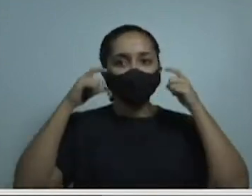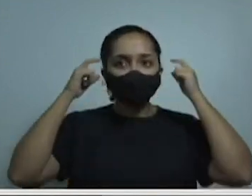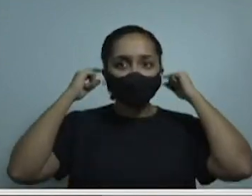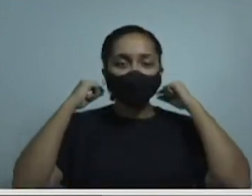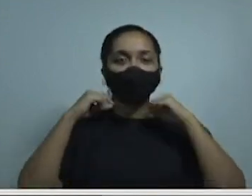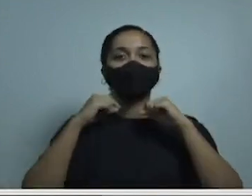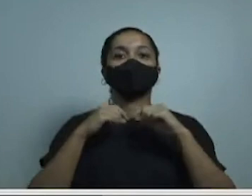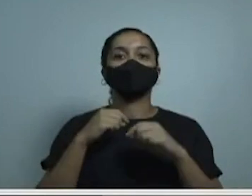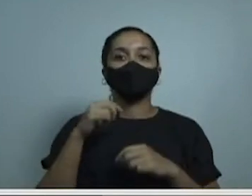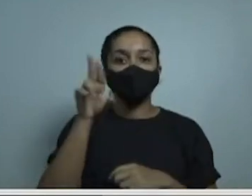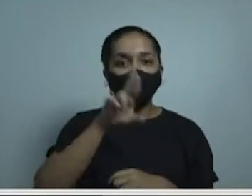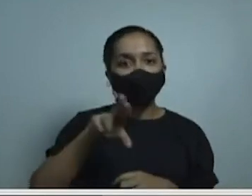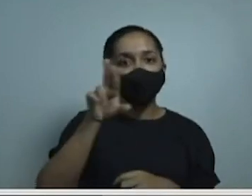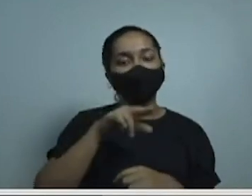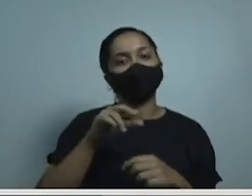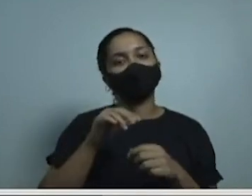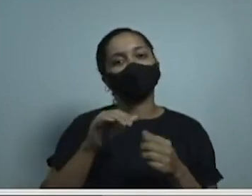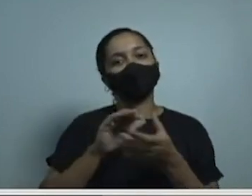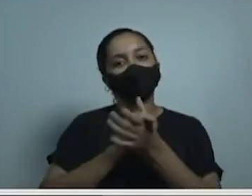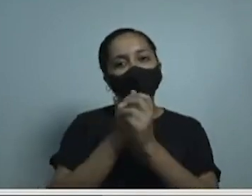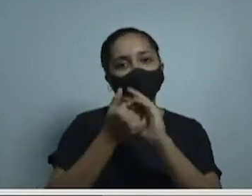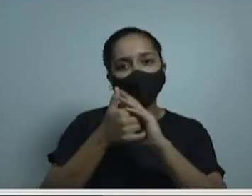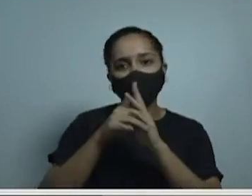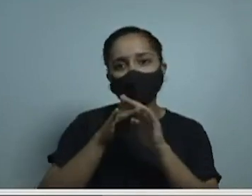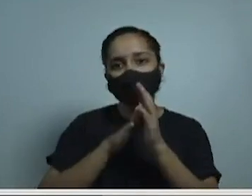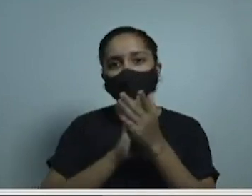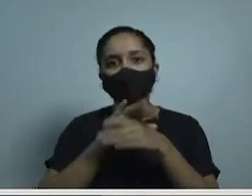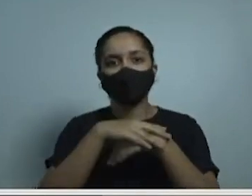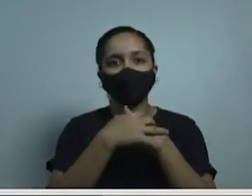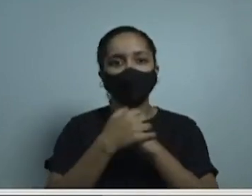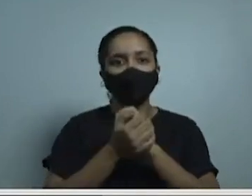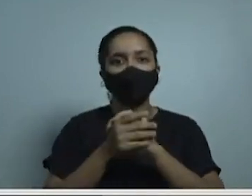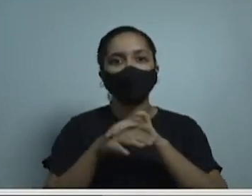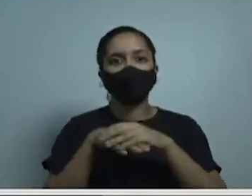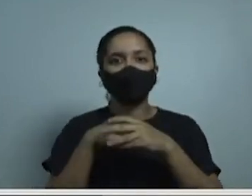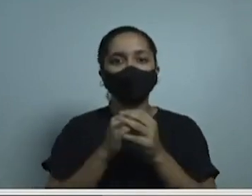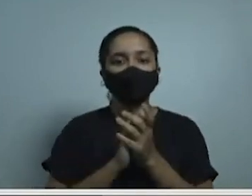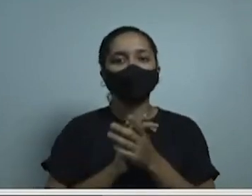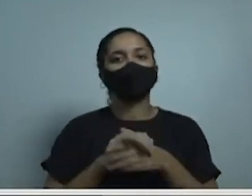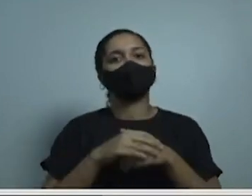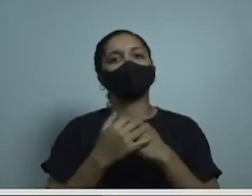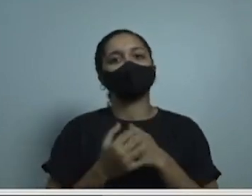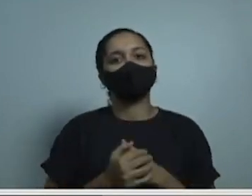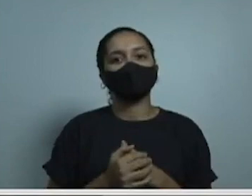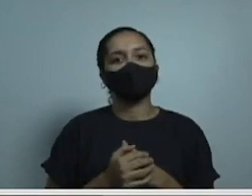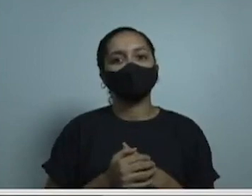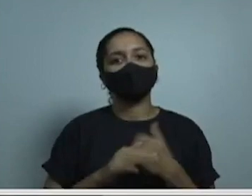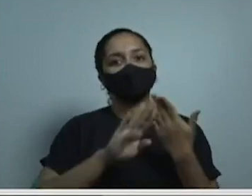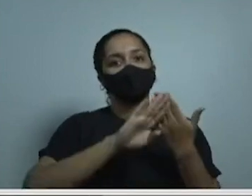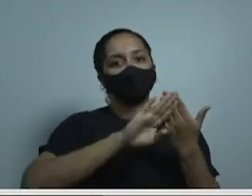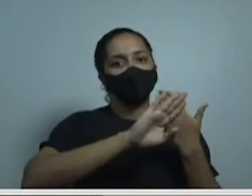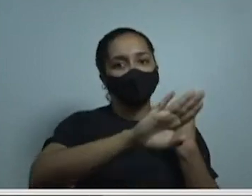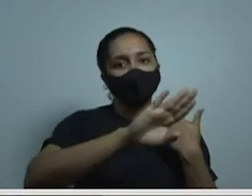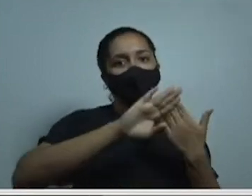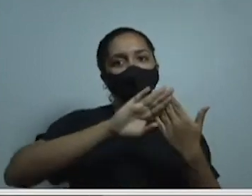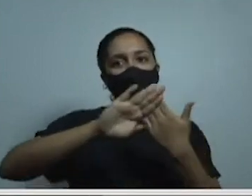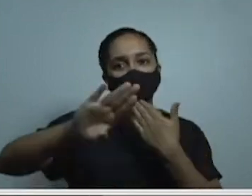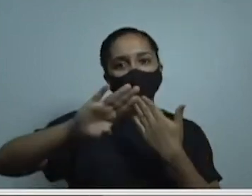lavar a mão, as mãos, hábitos de manter um grau de afastamento social,